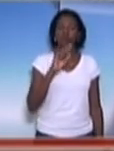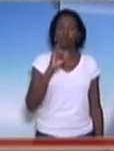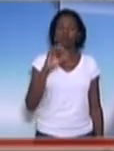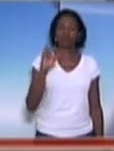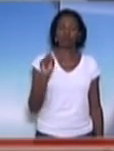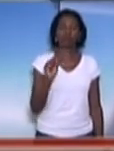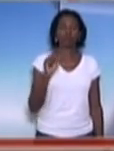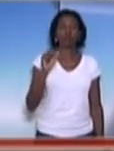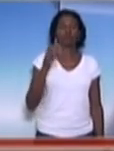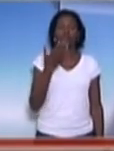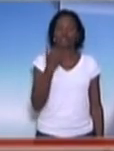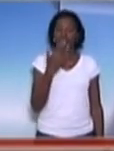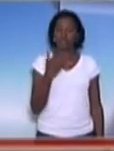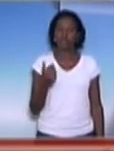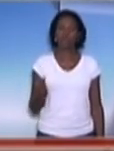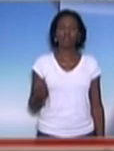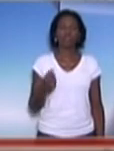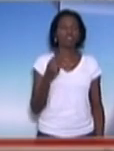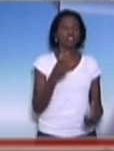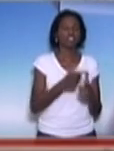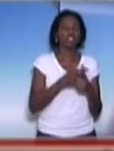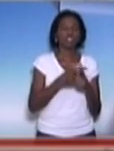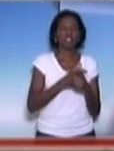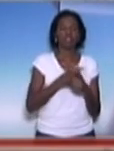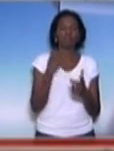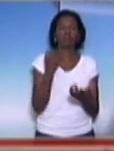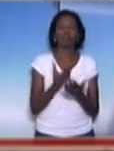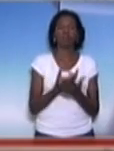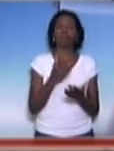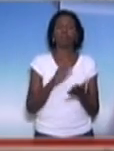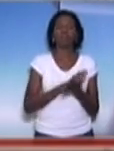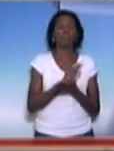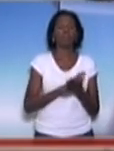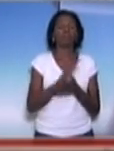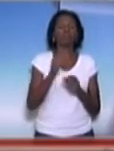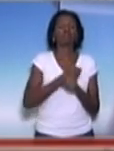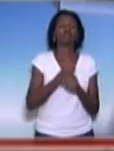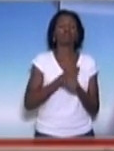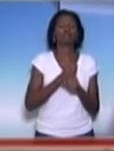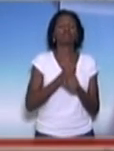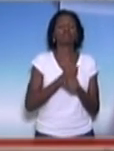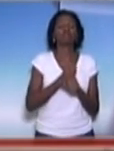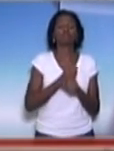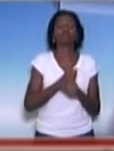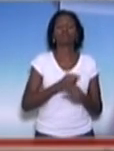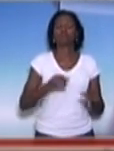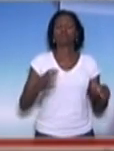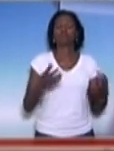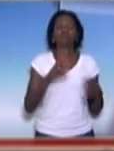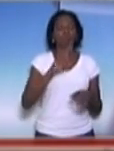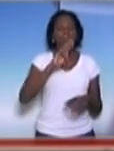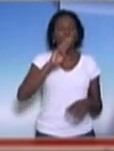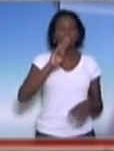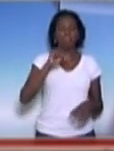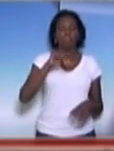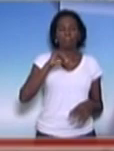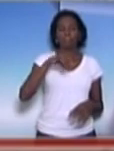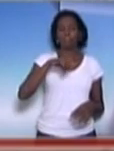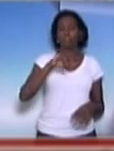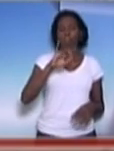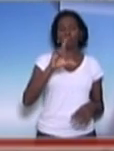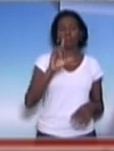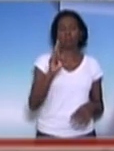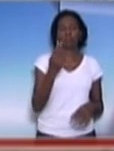essas dívidas não são pagas, não são pagas há muitos anos, prejudicando milhões de servidores